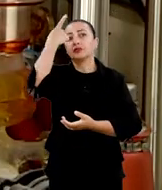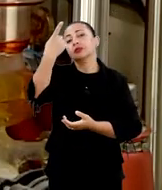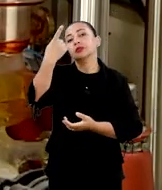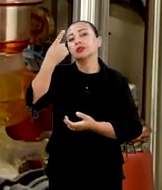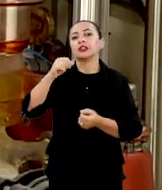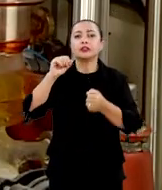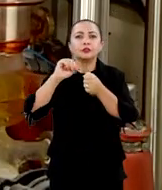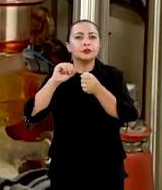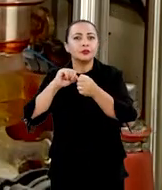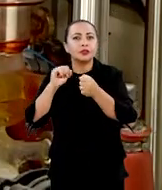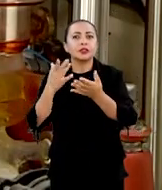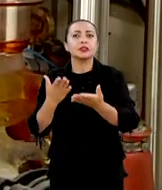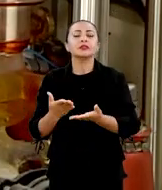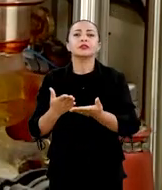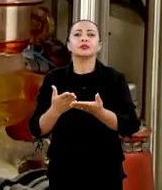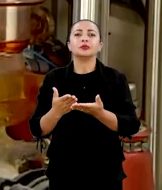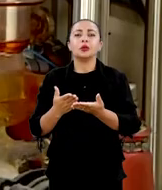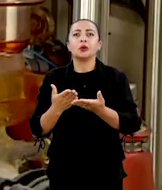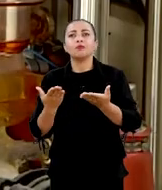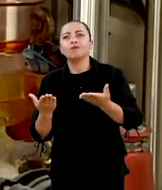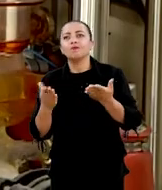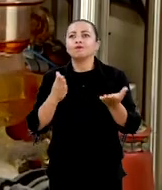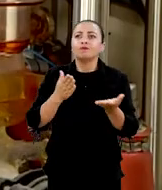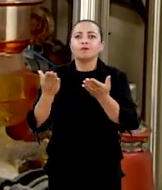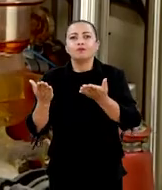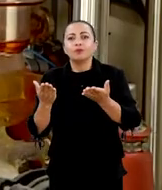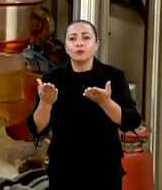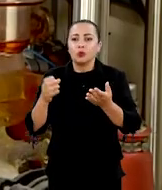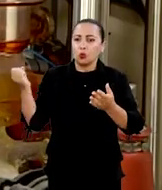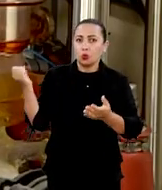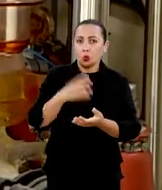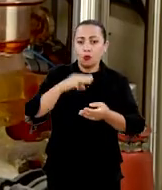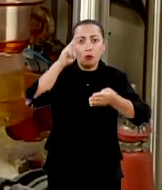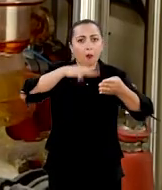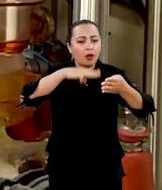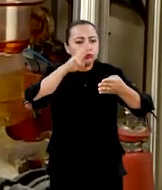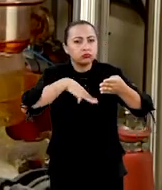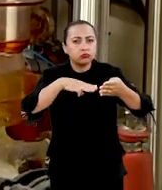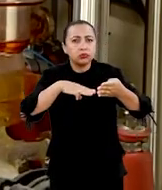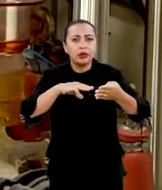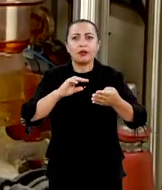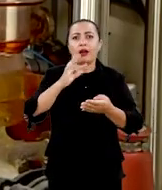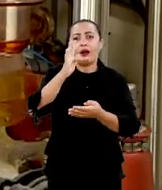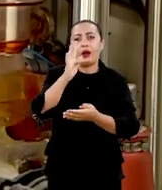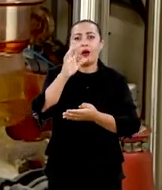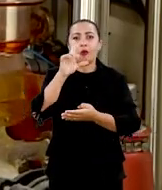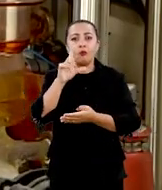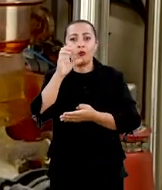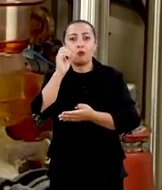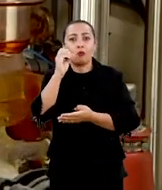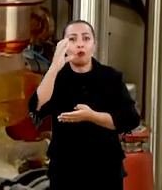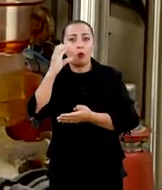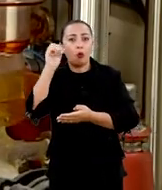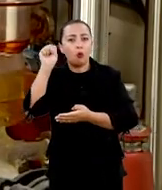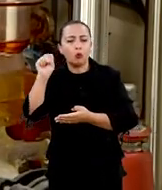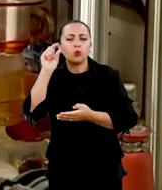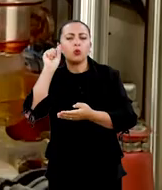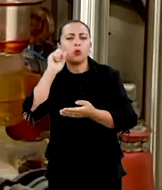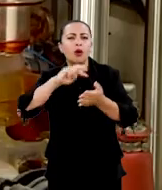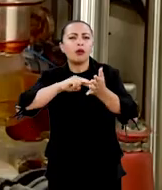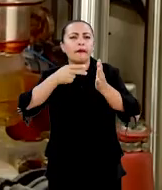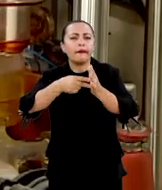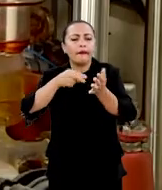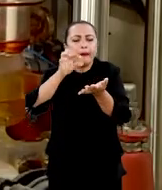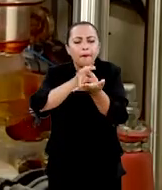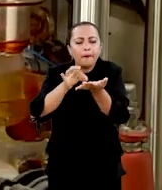se fazer um novo método, que seria a floculação iônica. E o que